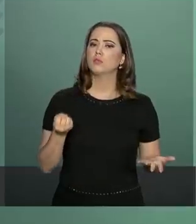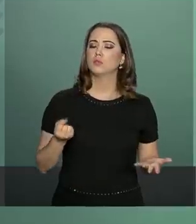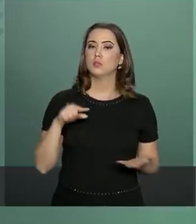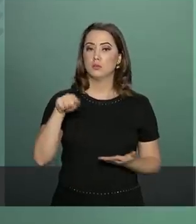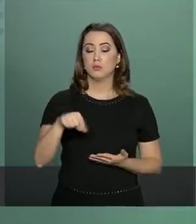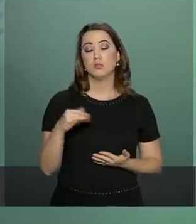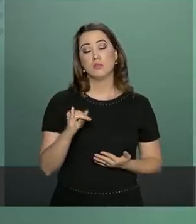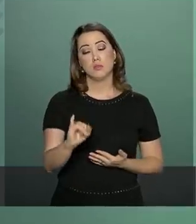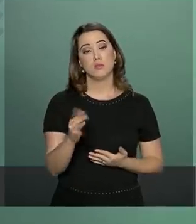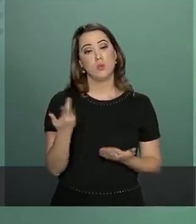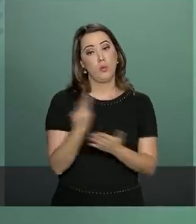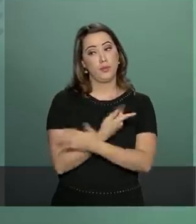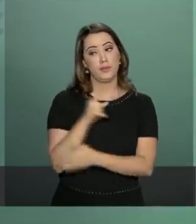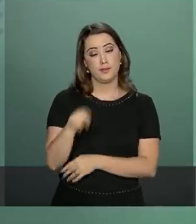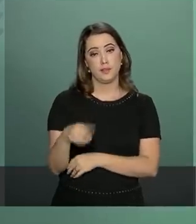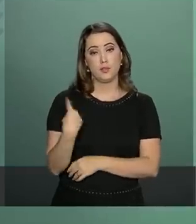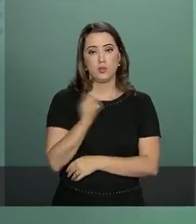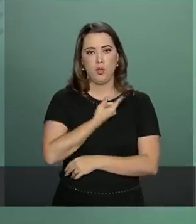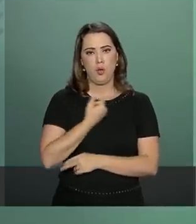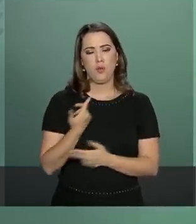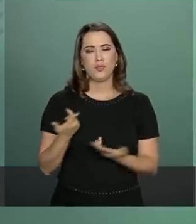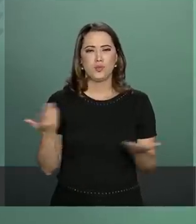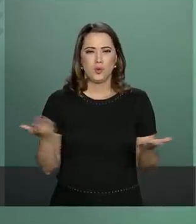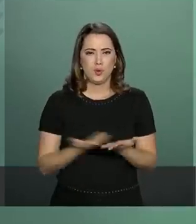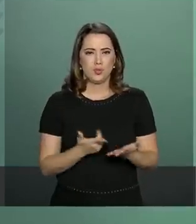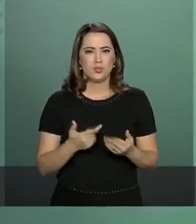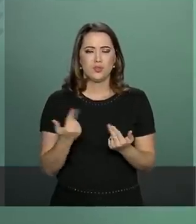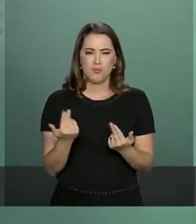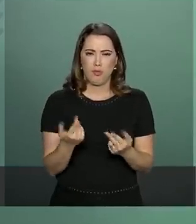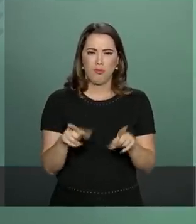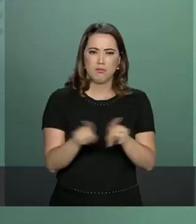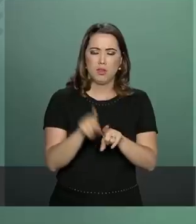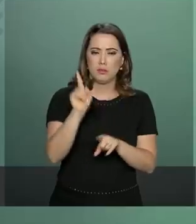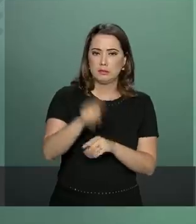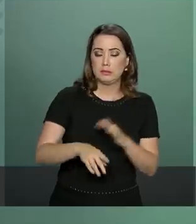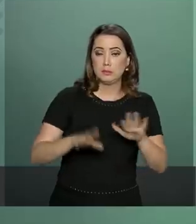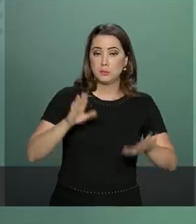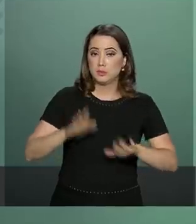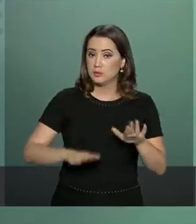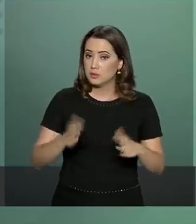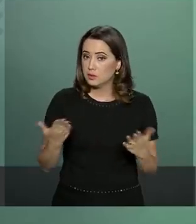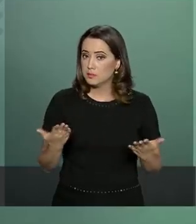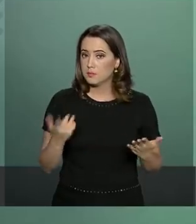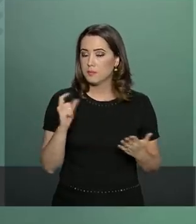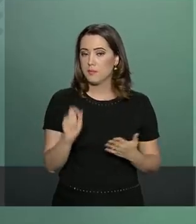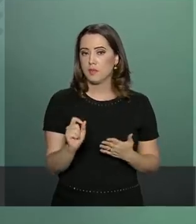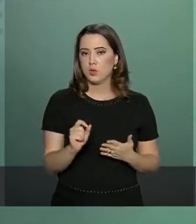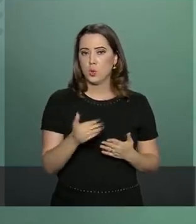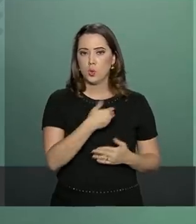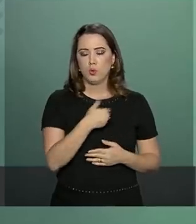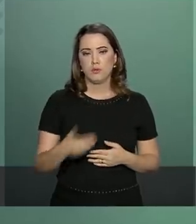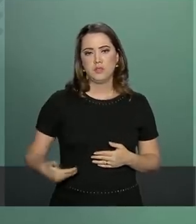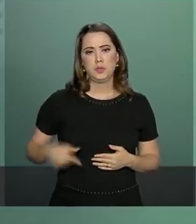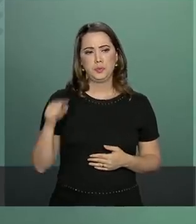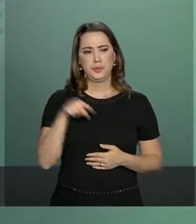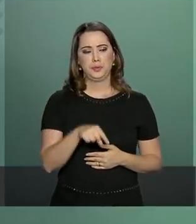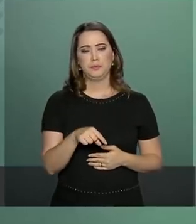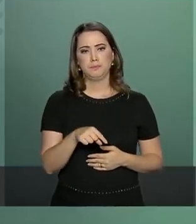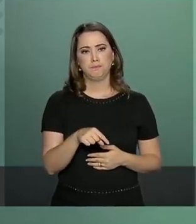isso não tivesse ocorrido hoje nós estaríamos tendo algum tipo de governo aqui